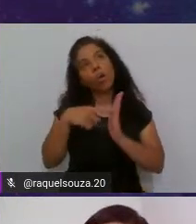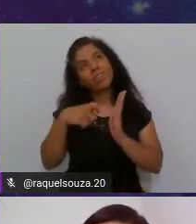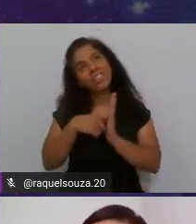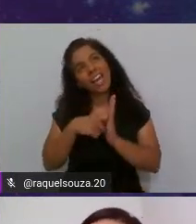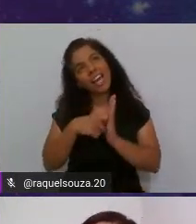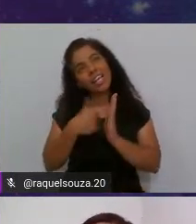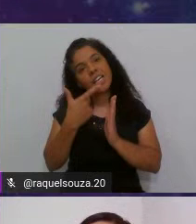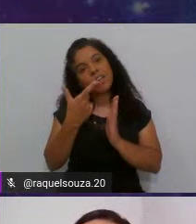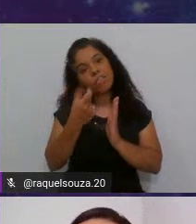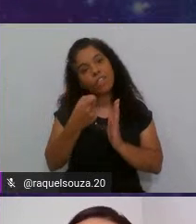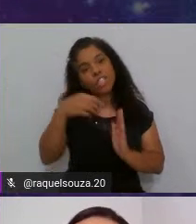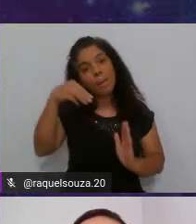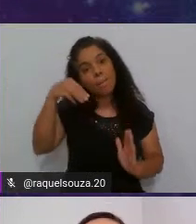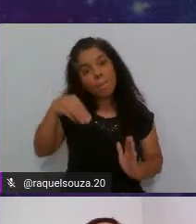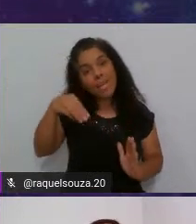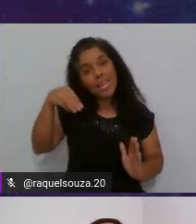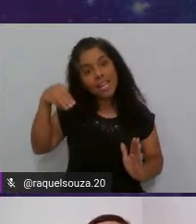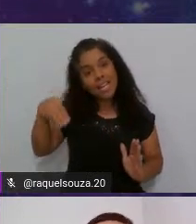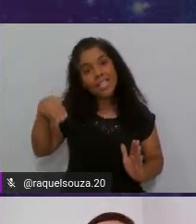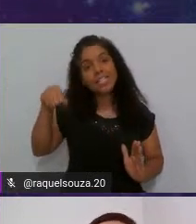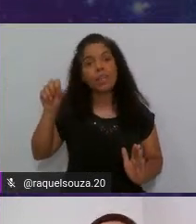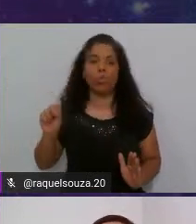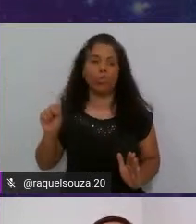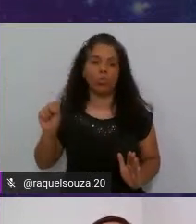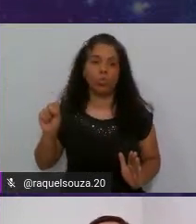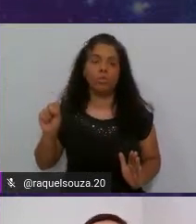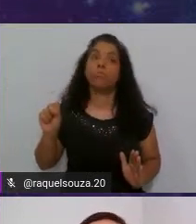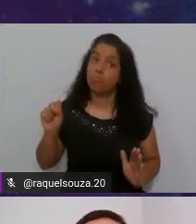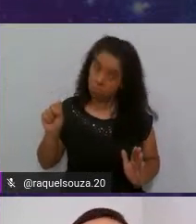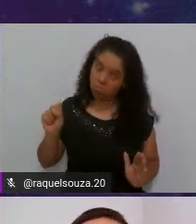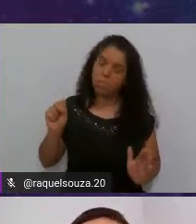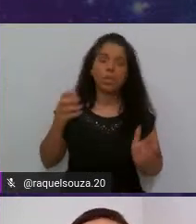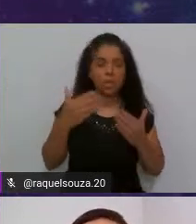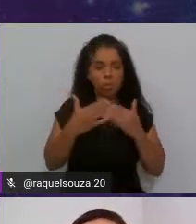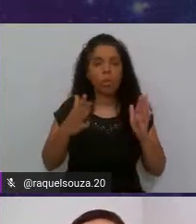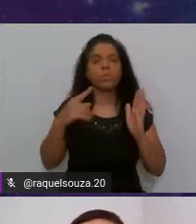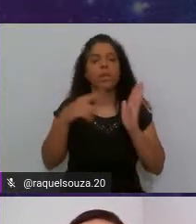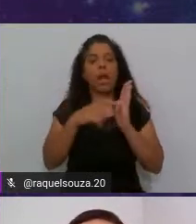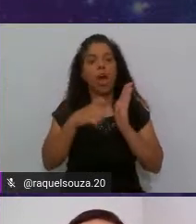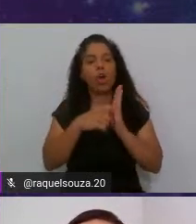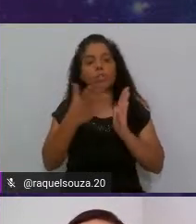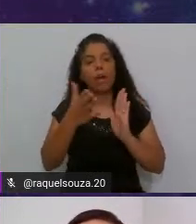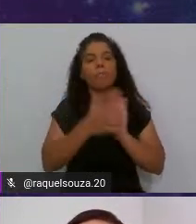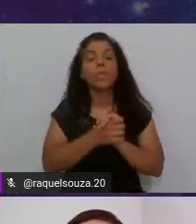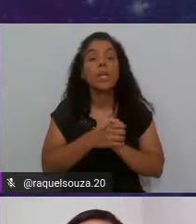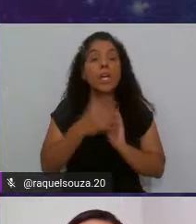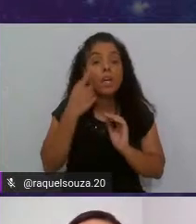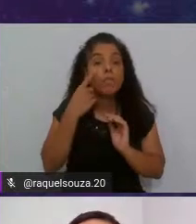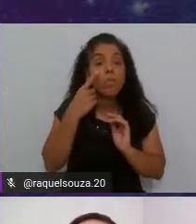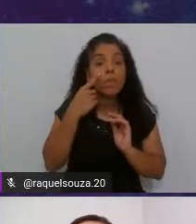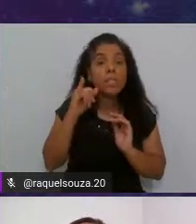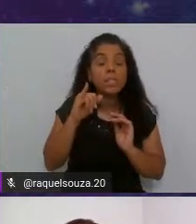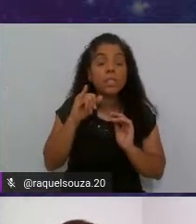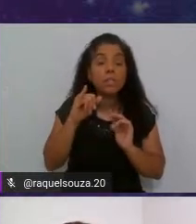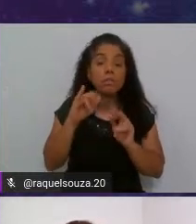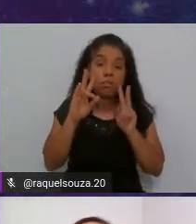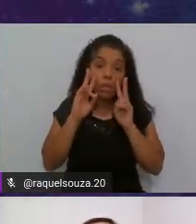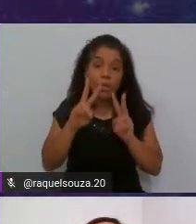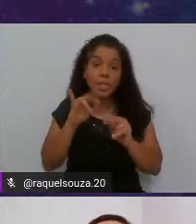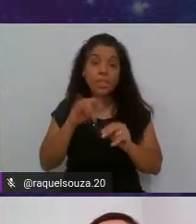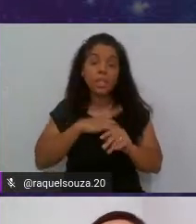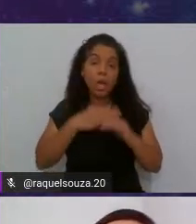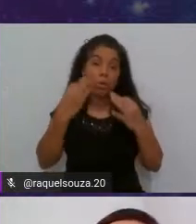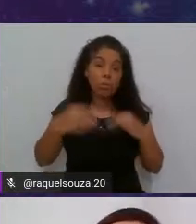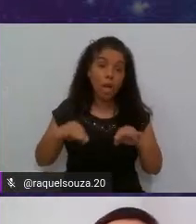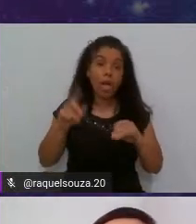milissegundos beleza então vamos lá rodar e verificar se deu